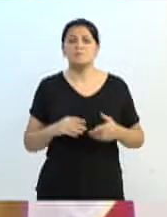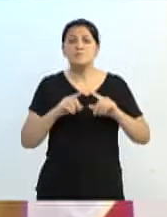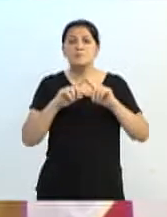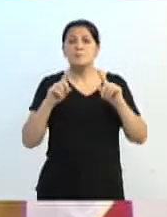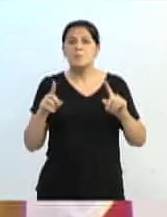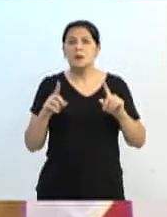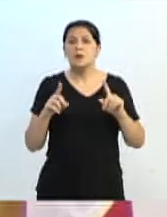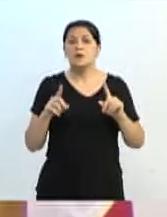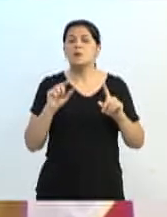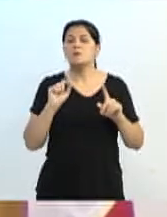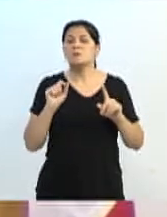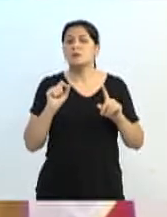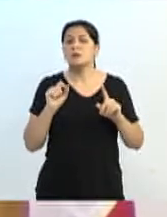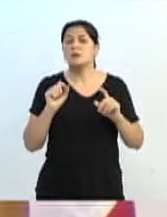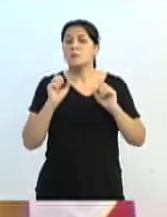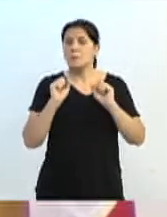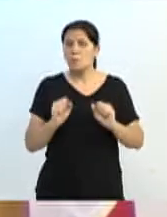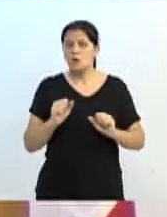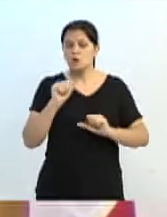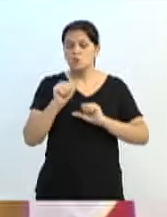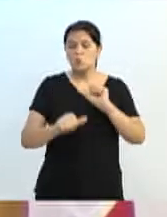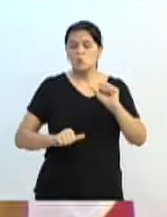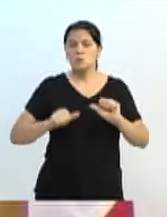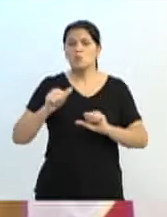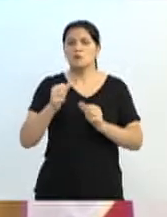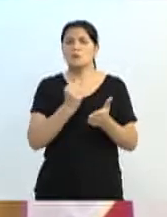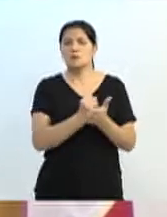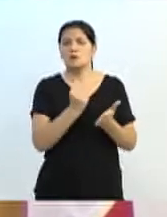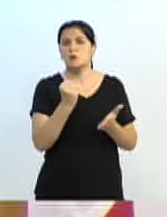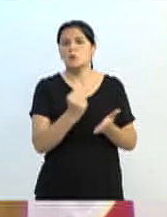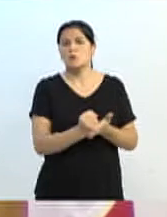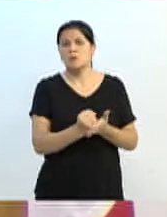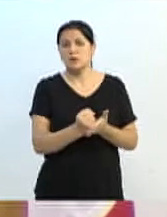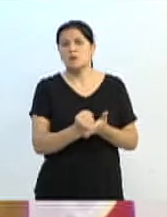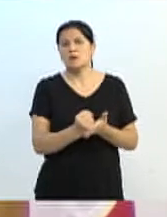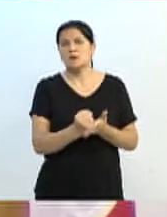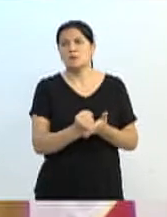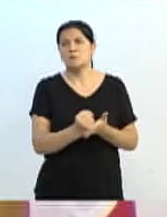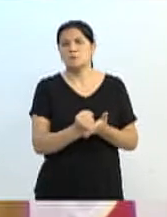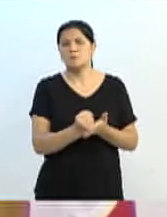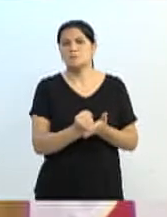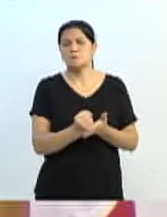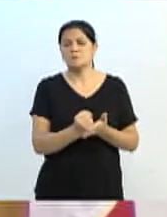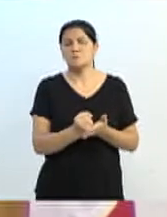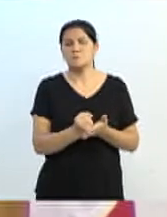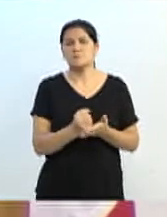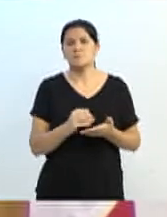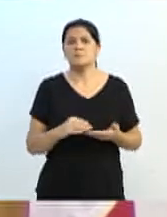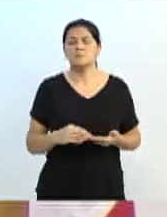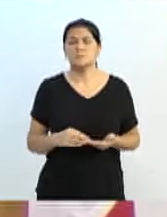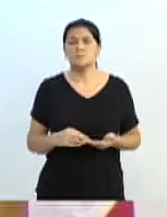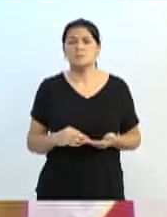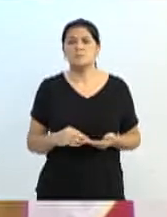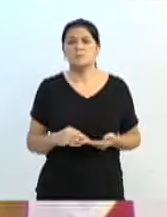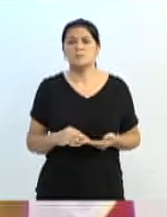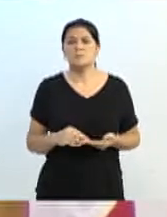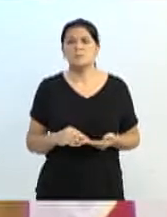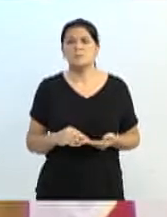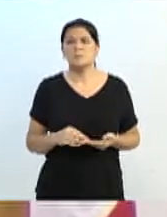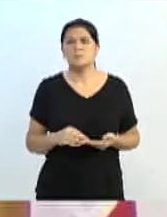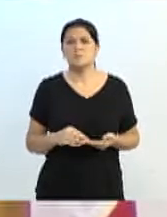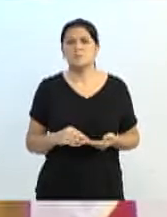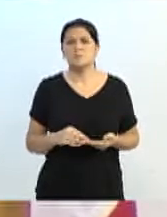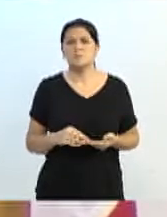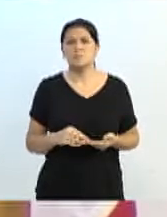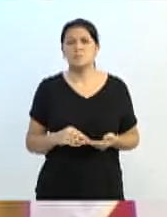alteração para ter melhores